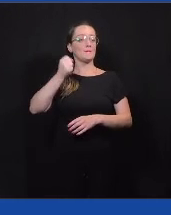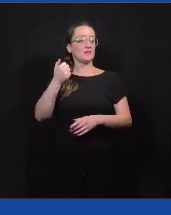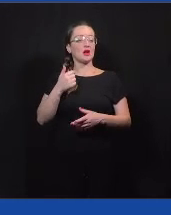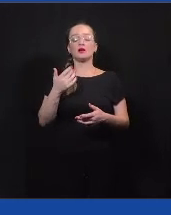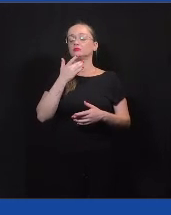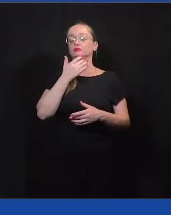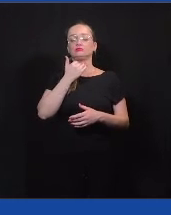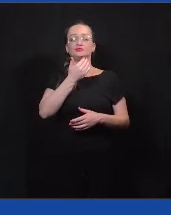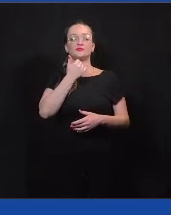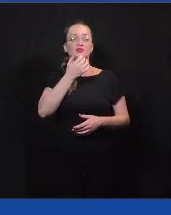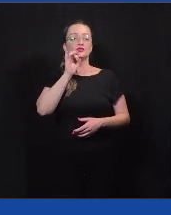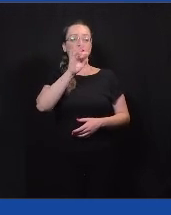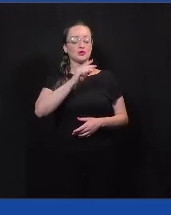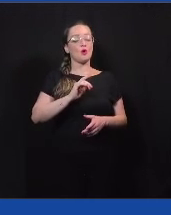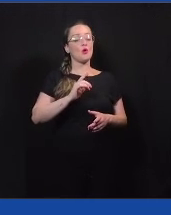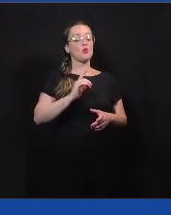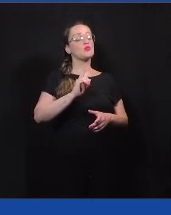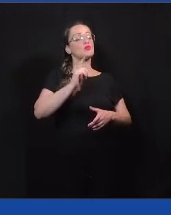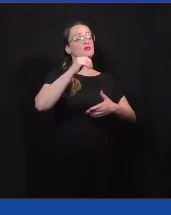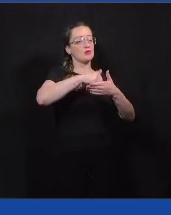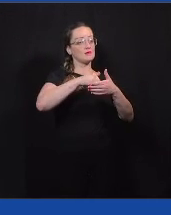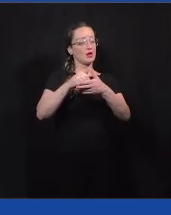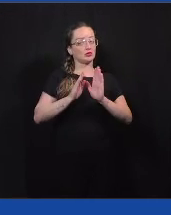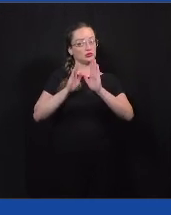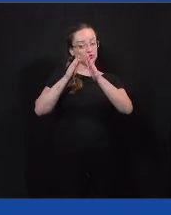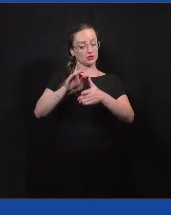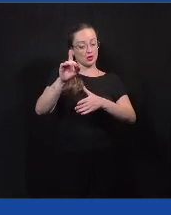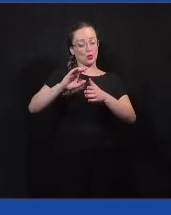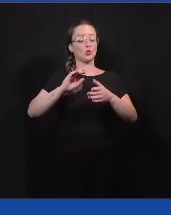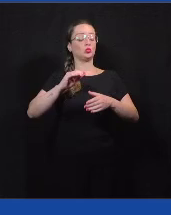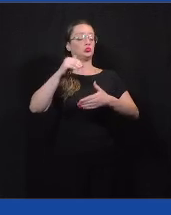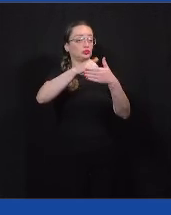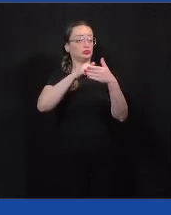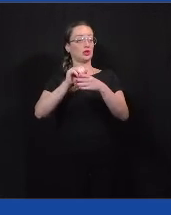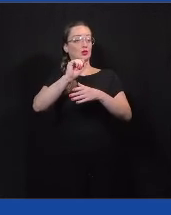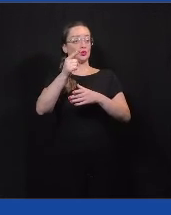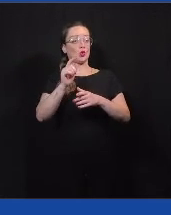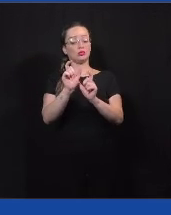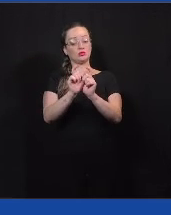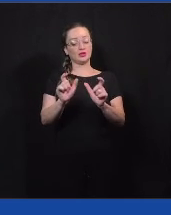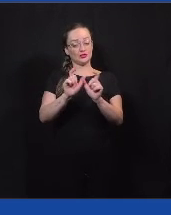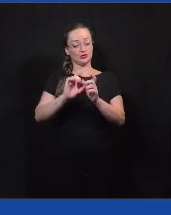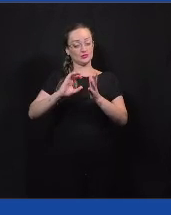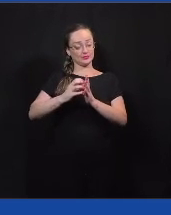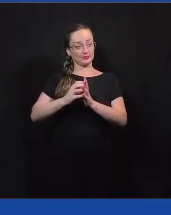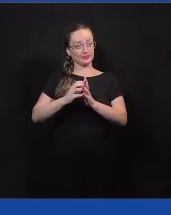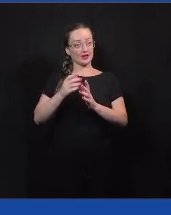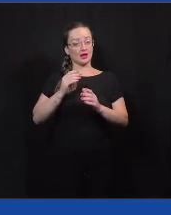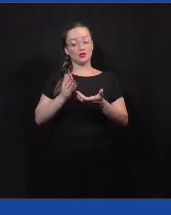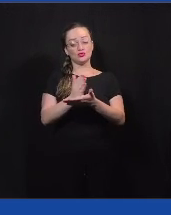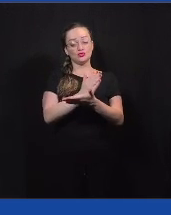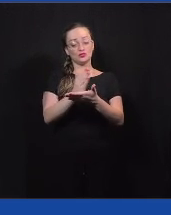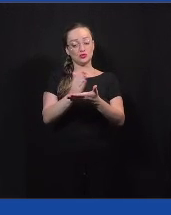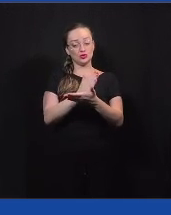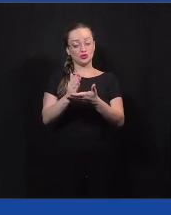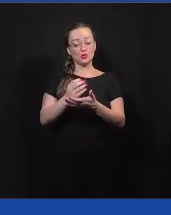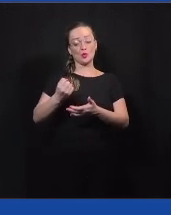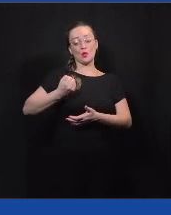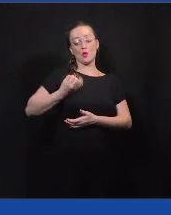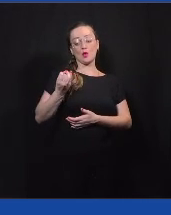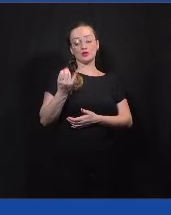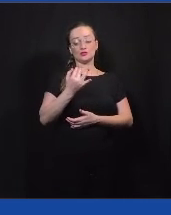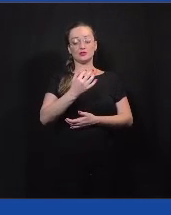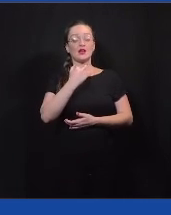válidos, direcionados para algum candidato, alguma legenda, divididos pelo número de vagas disponíveis. Então, se eu tive,